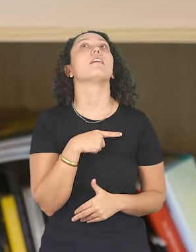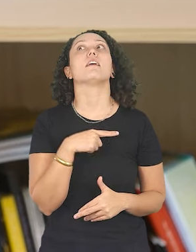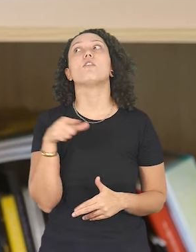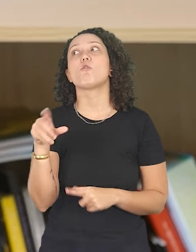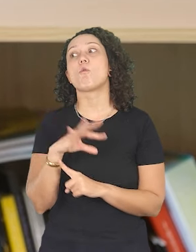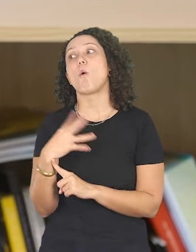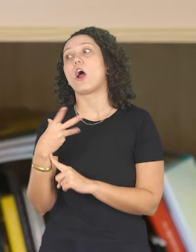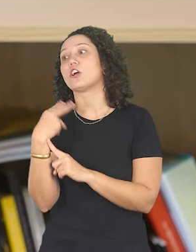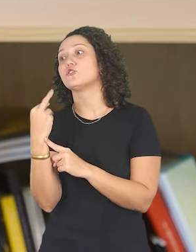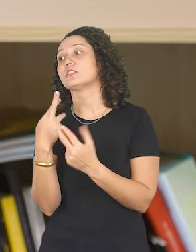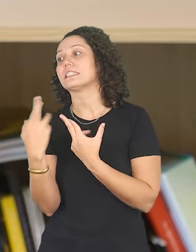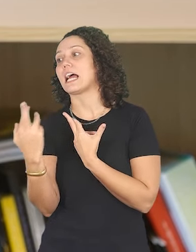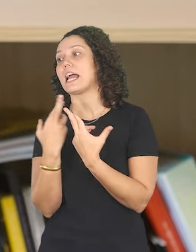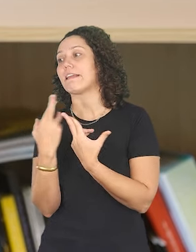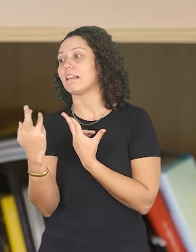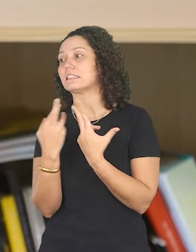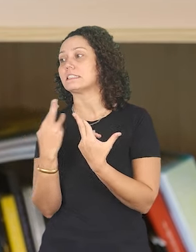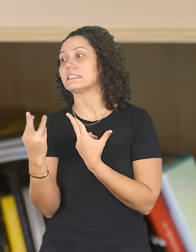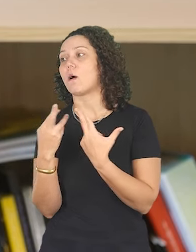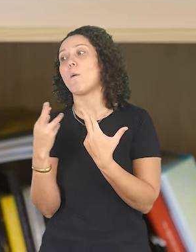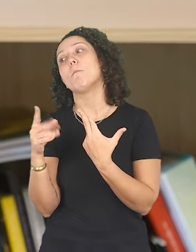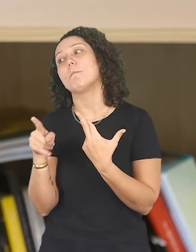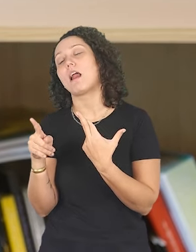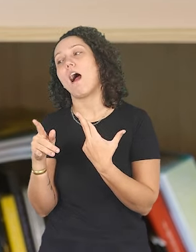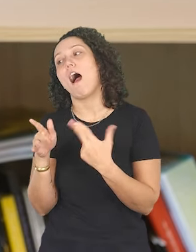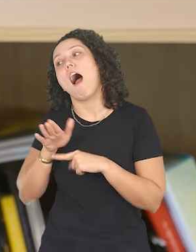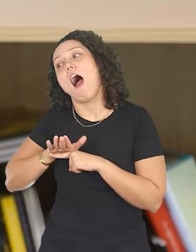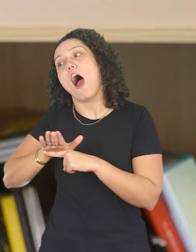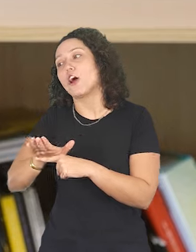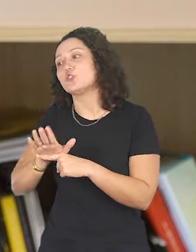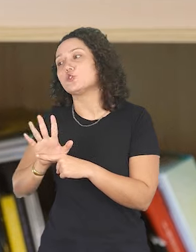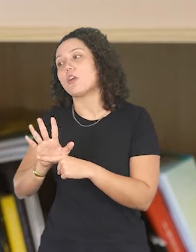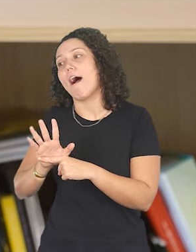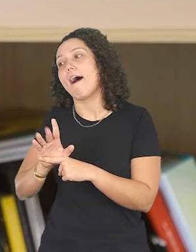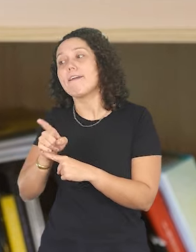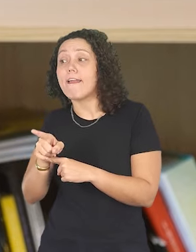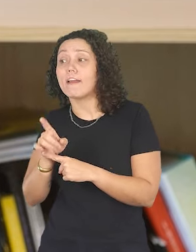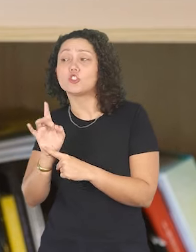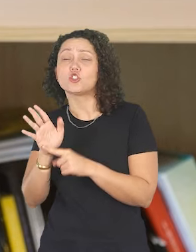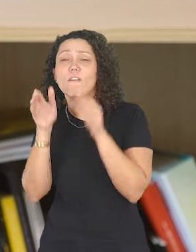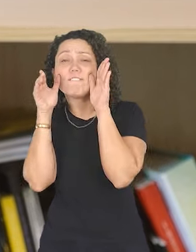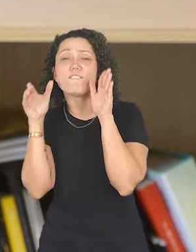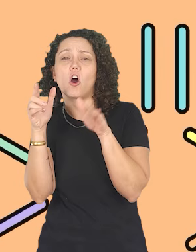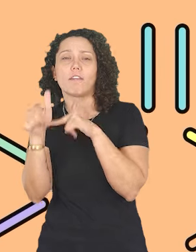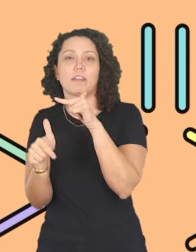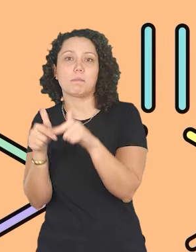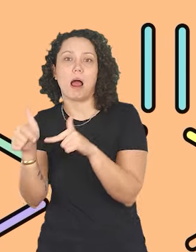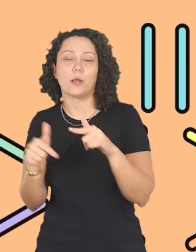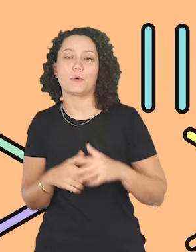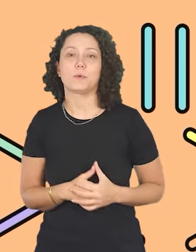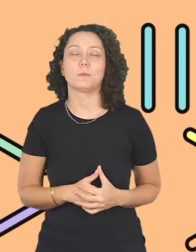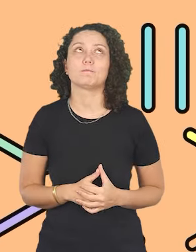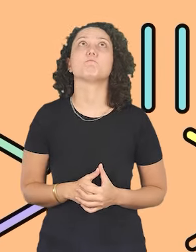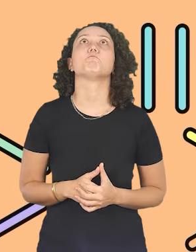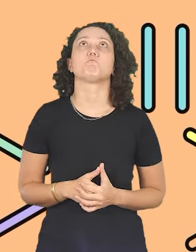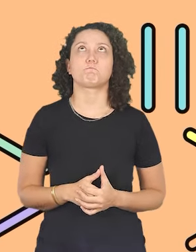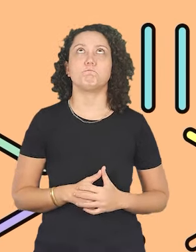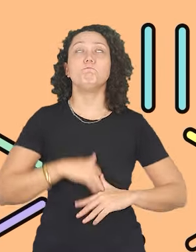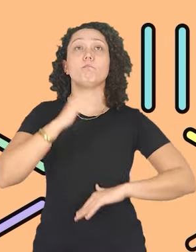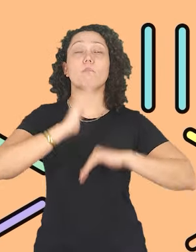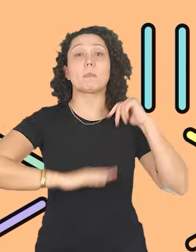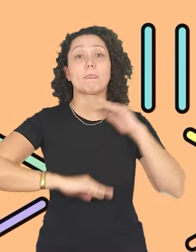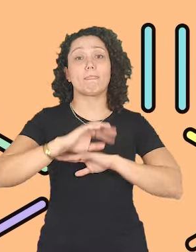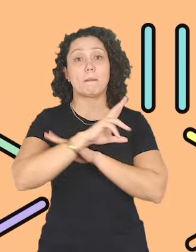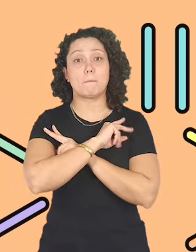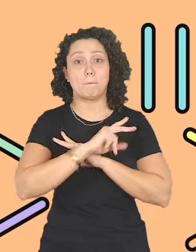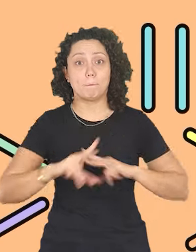uma relação com o artista e facilitar a vida deles para eles poderem só focar no trabalho deles. A produção, o